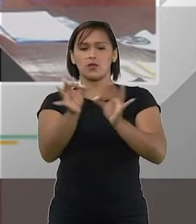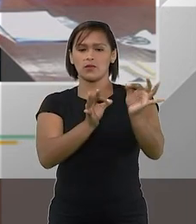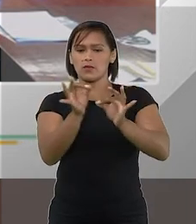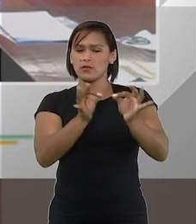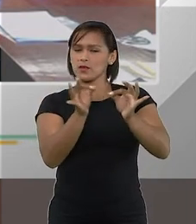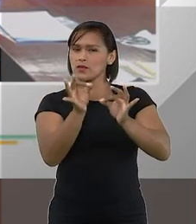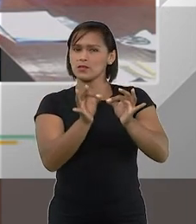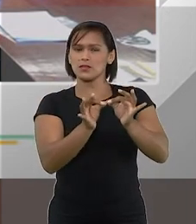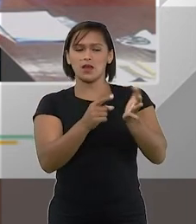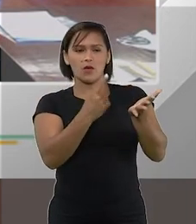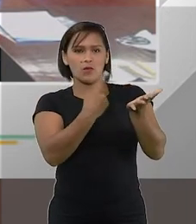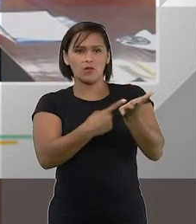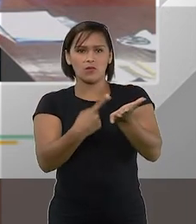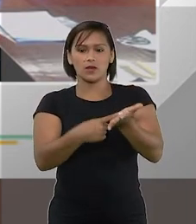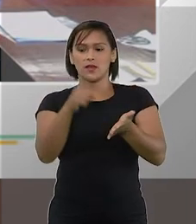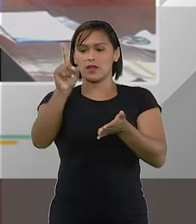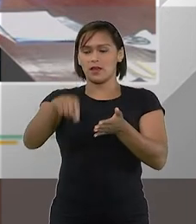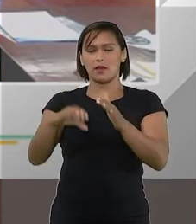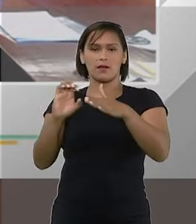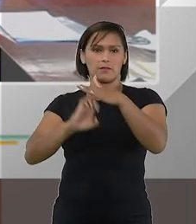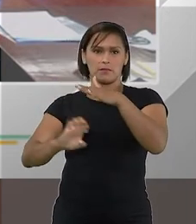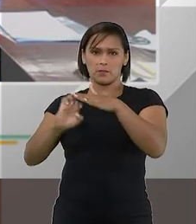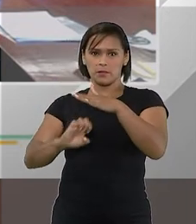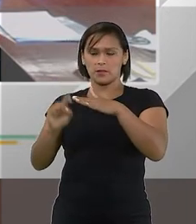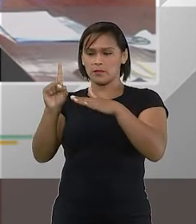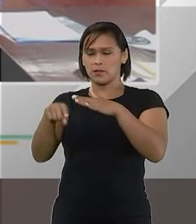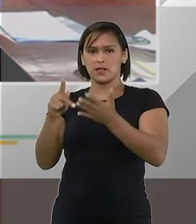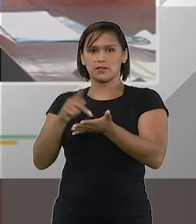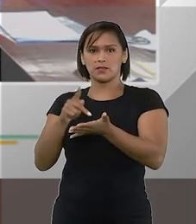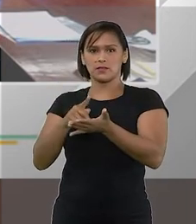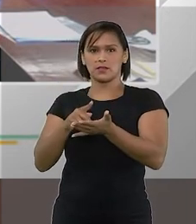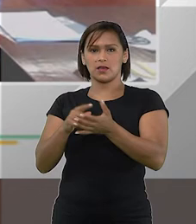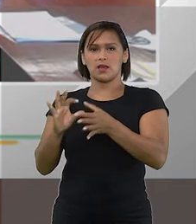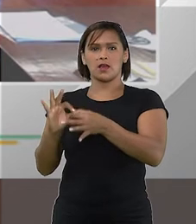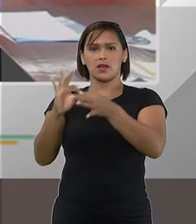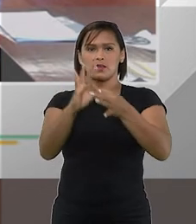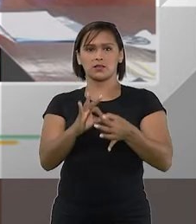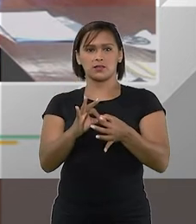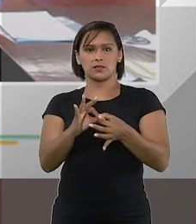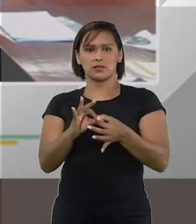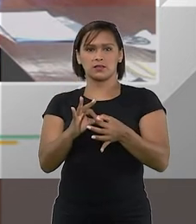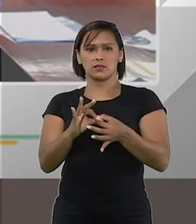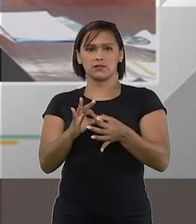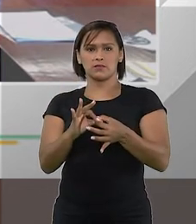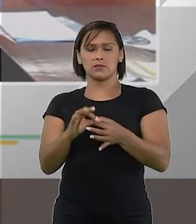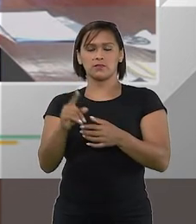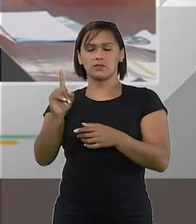todas as letras que essa empresa na verdade essa associação